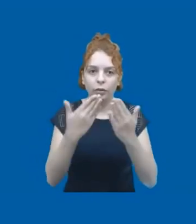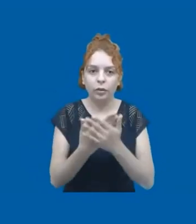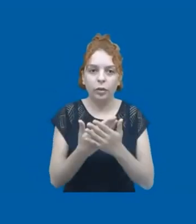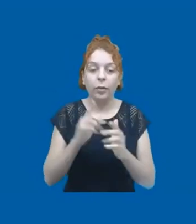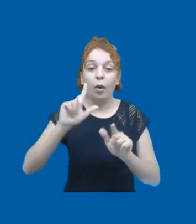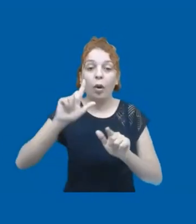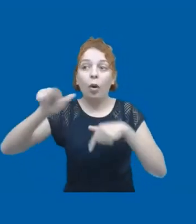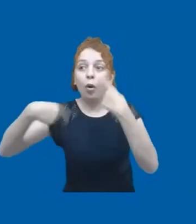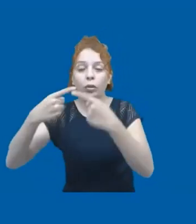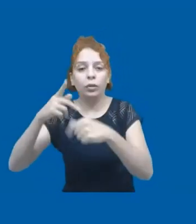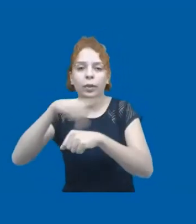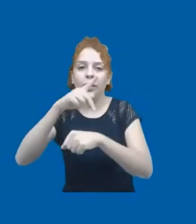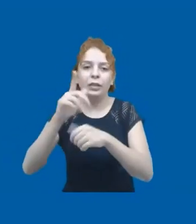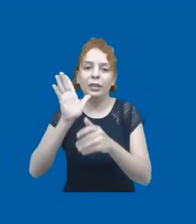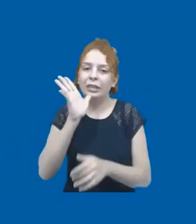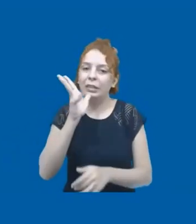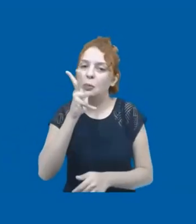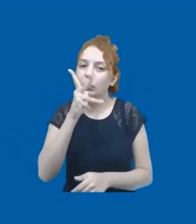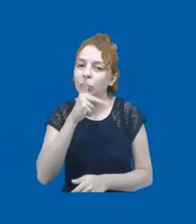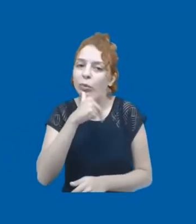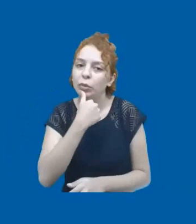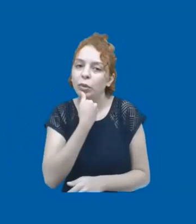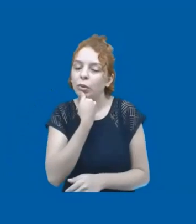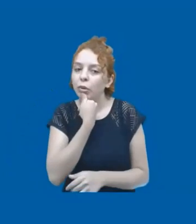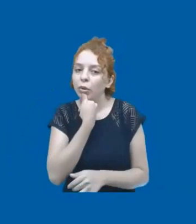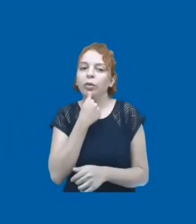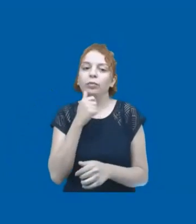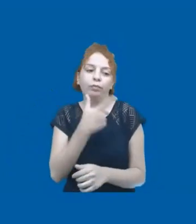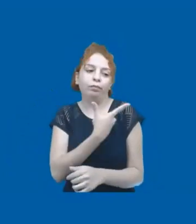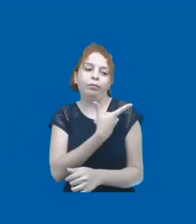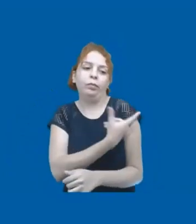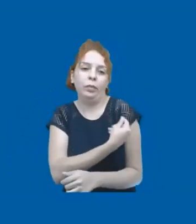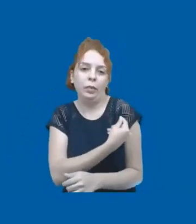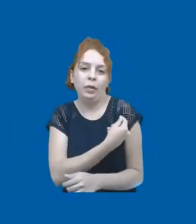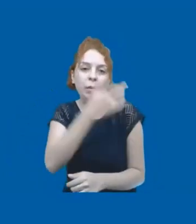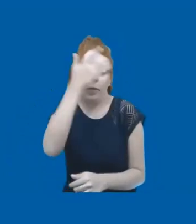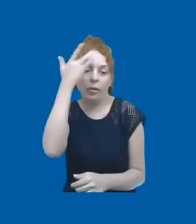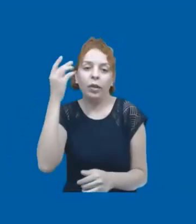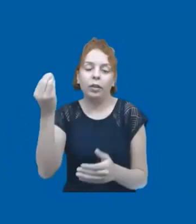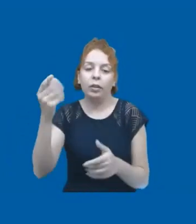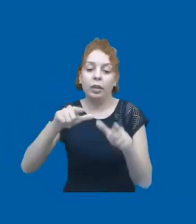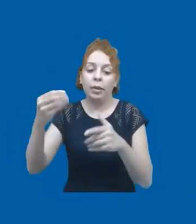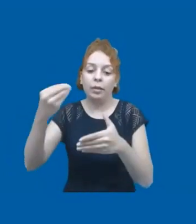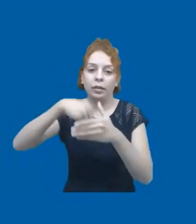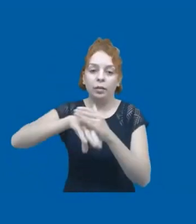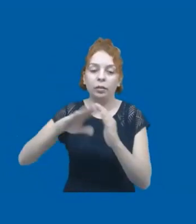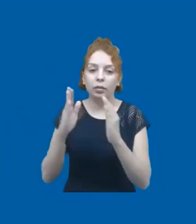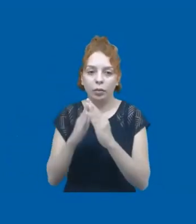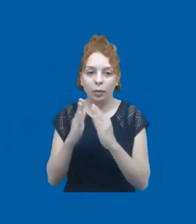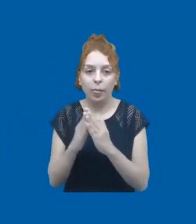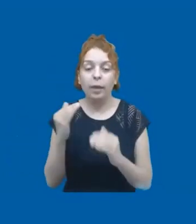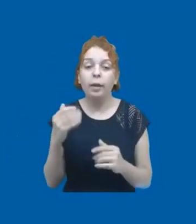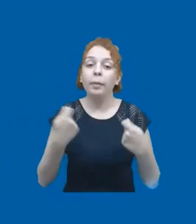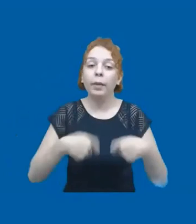tardios nisso. Então, é importante a gente vacinar o quanto antes essas pessoas que estão na linha de frente. É